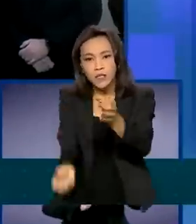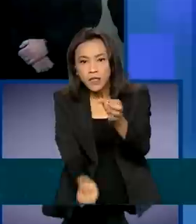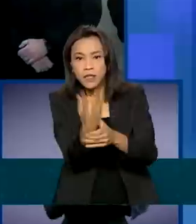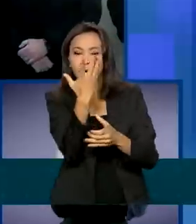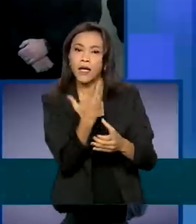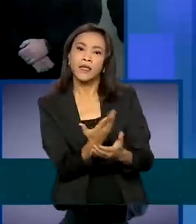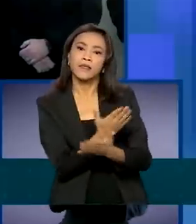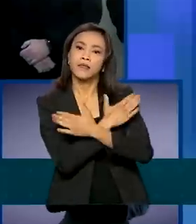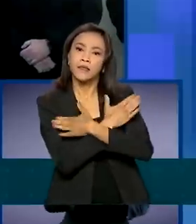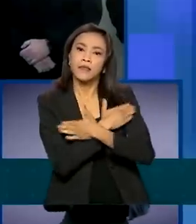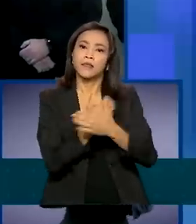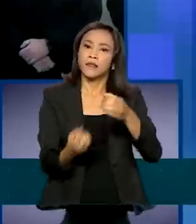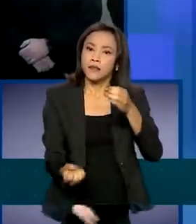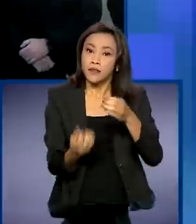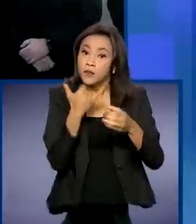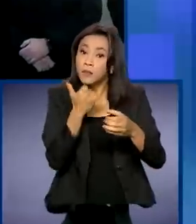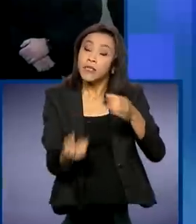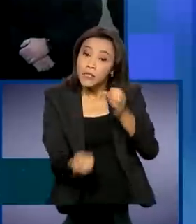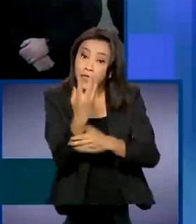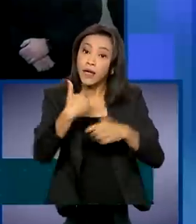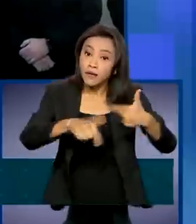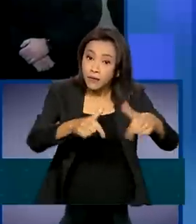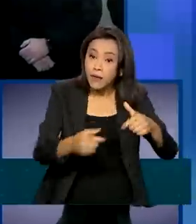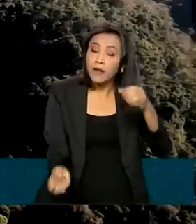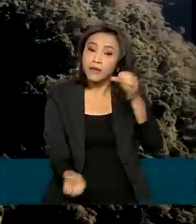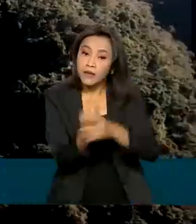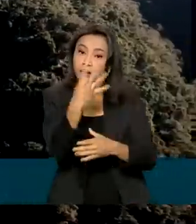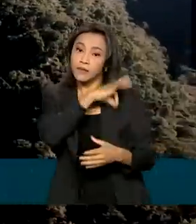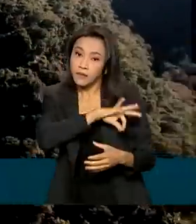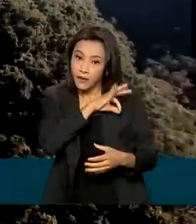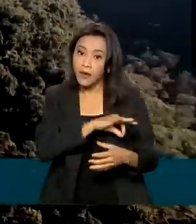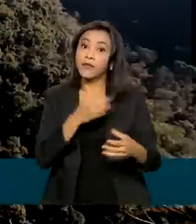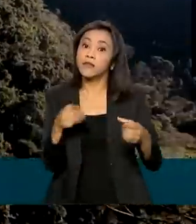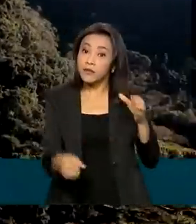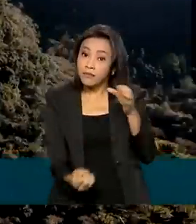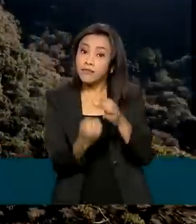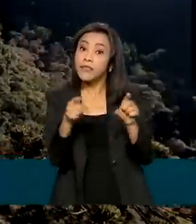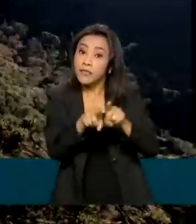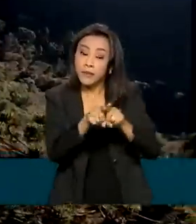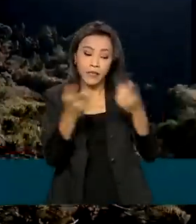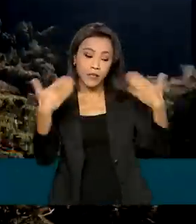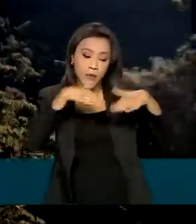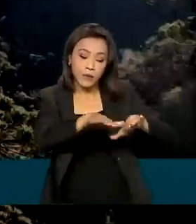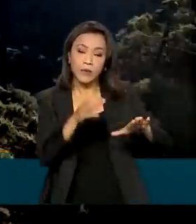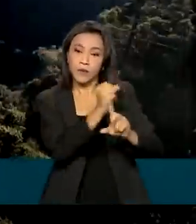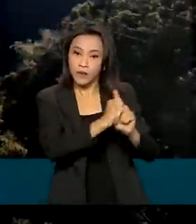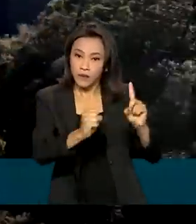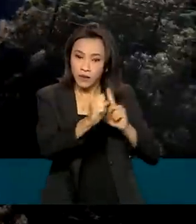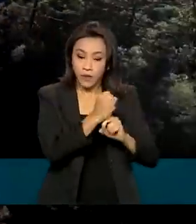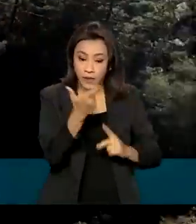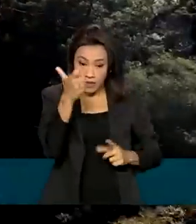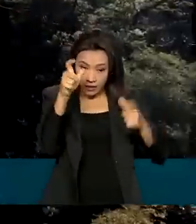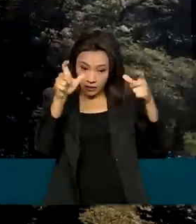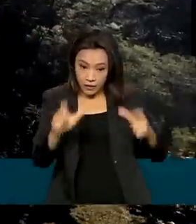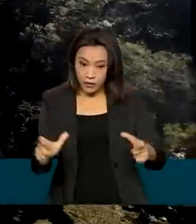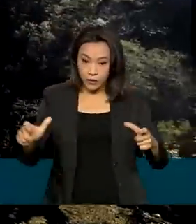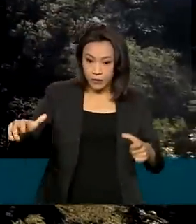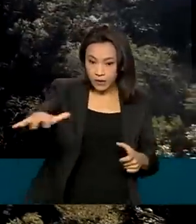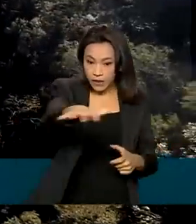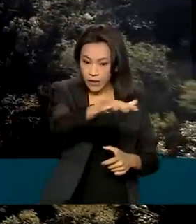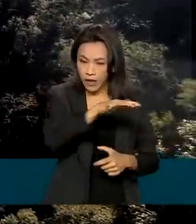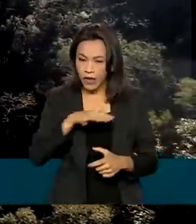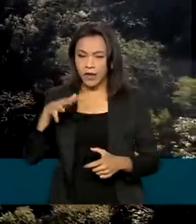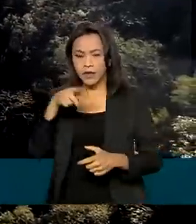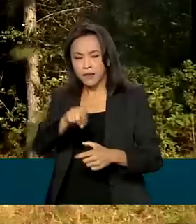riqueza e gere inclusão social. O Parque Estadual do Caracol, no município de Canela, abriga rios,